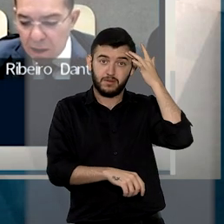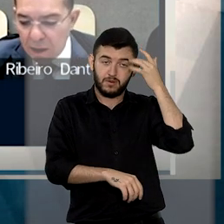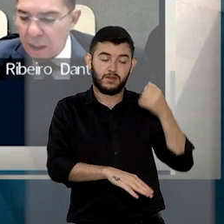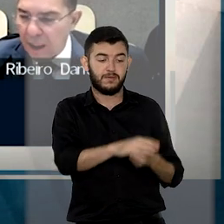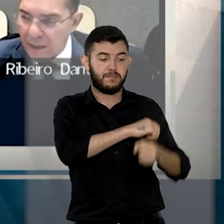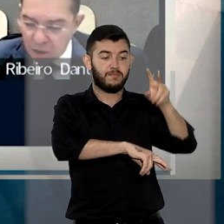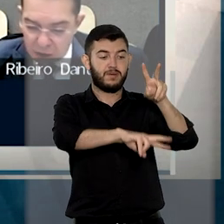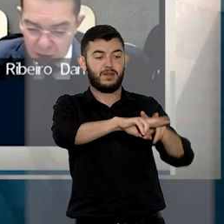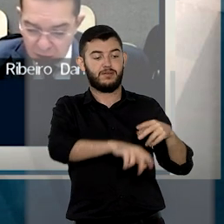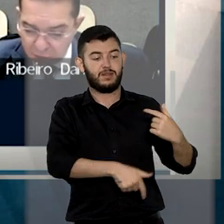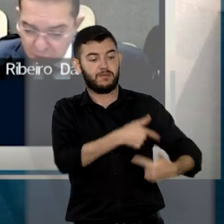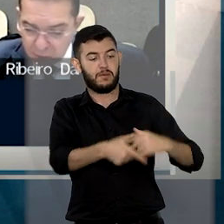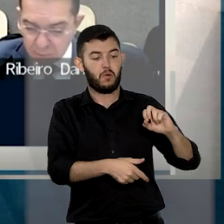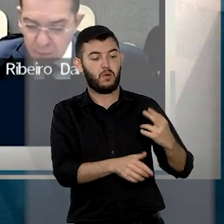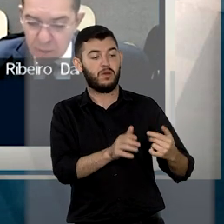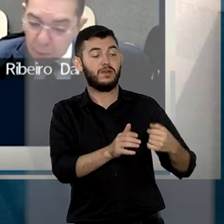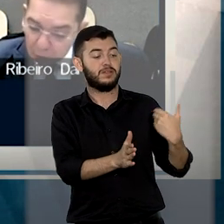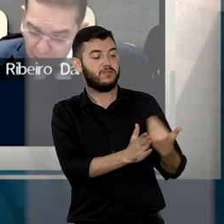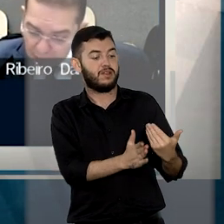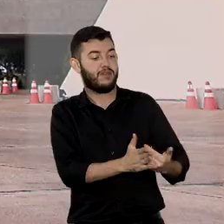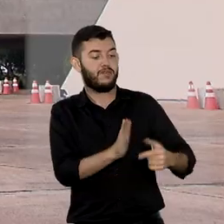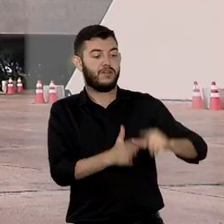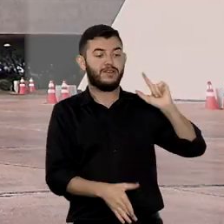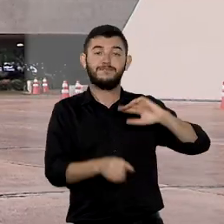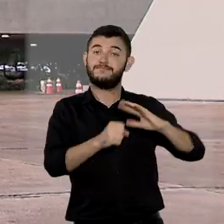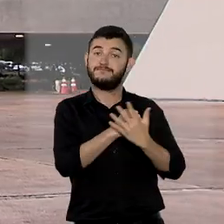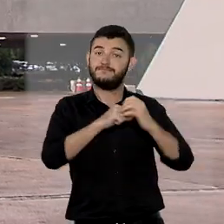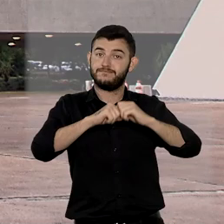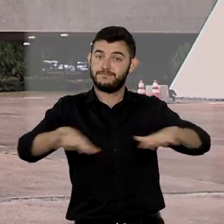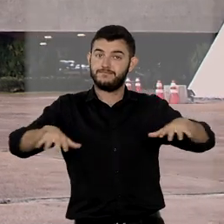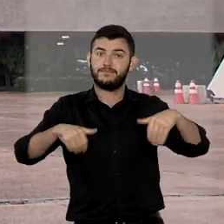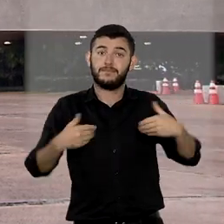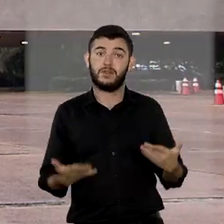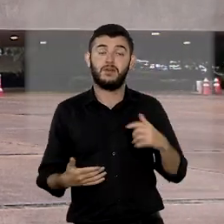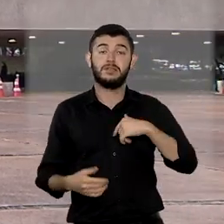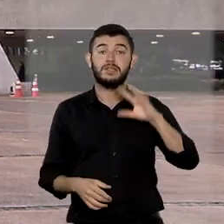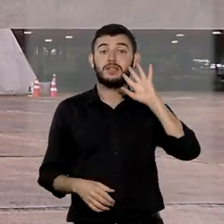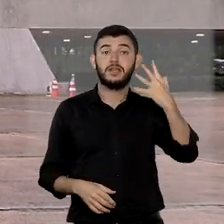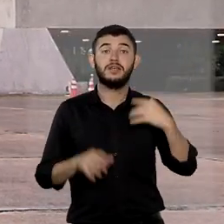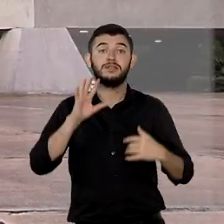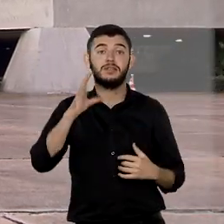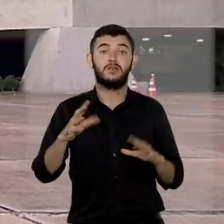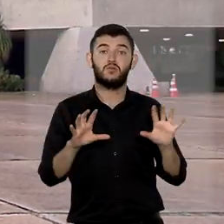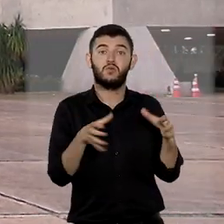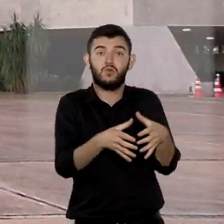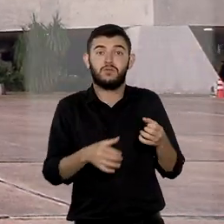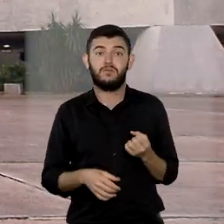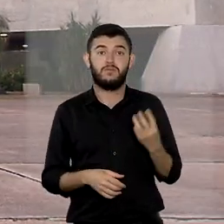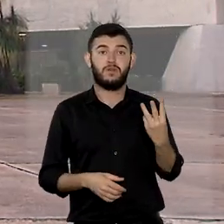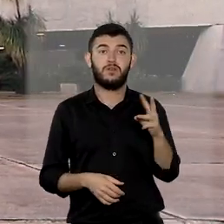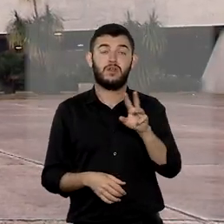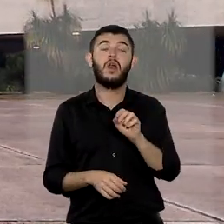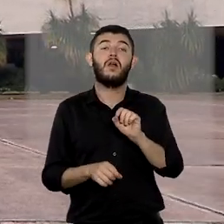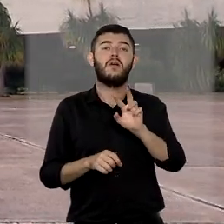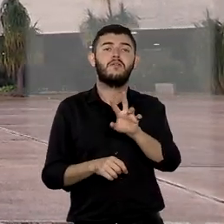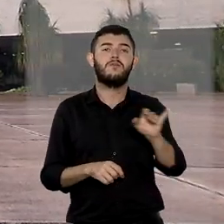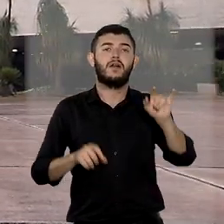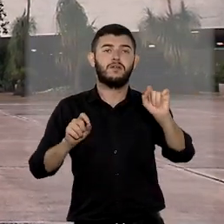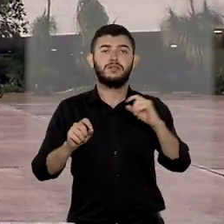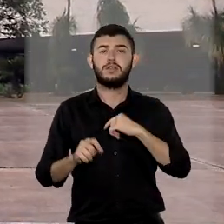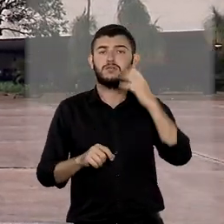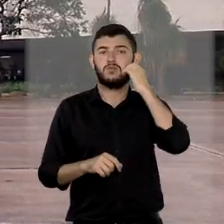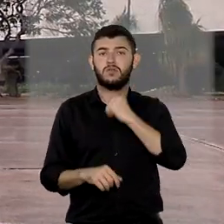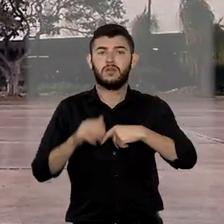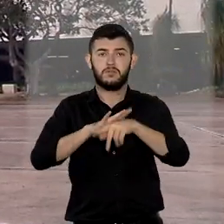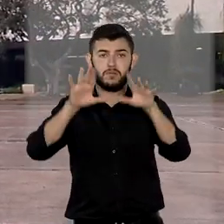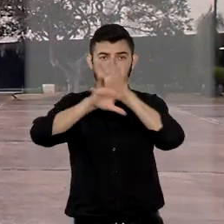ou estudavam no período anterior à pandemia. Esse precedente qualificado firmado pelo colegiado deve orientar os tribunais de